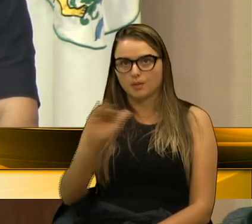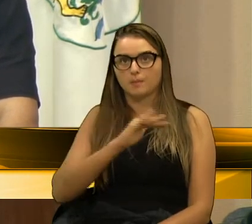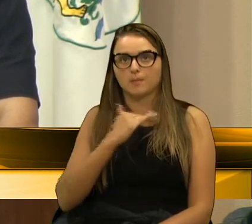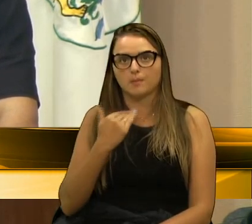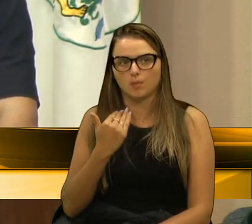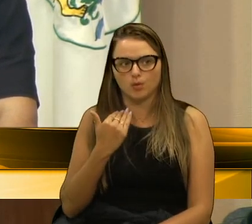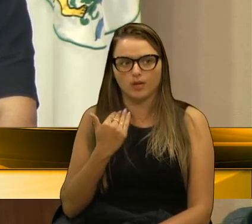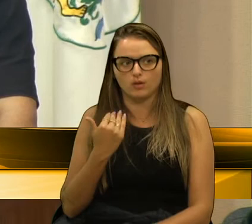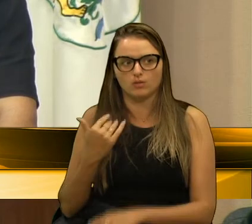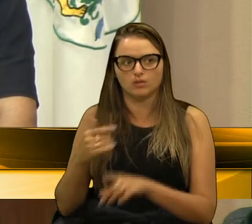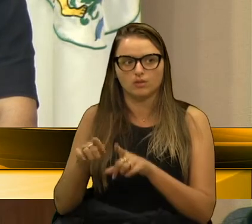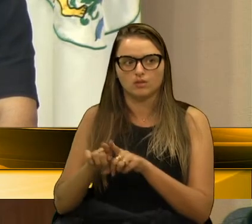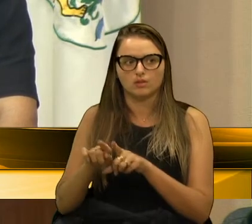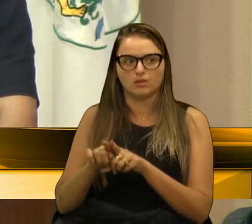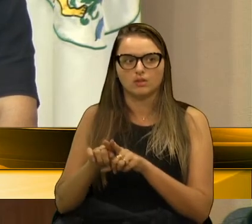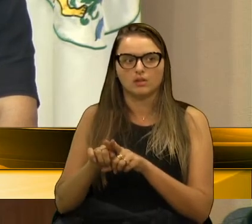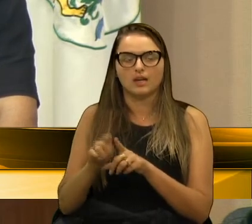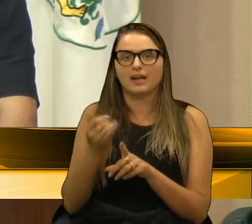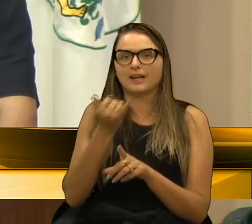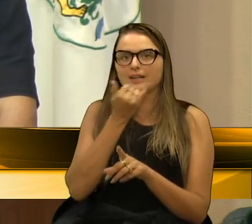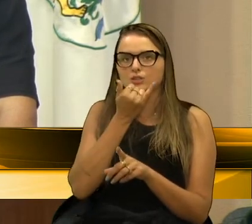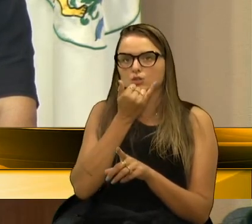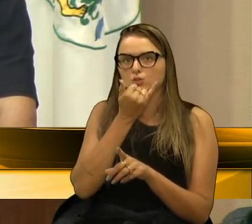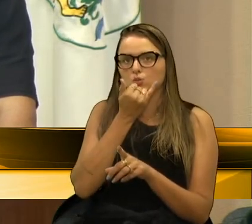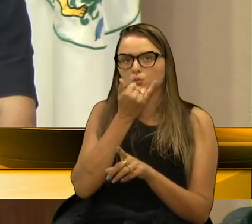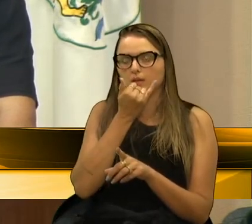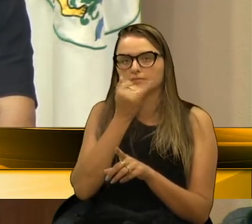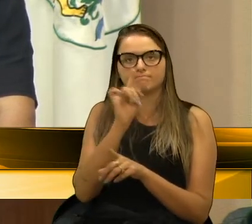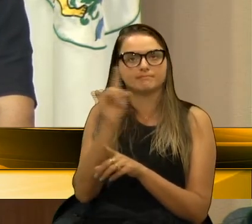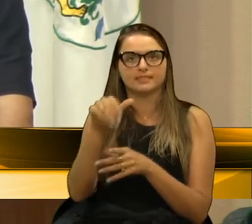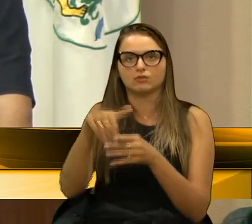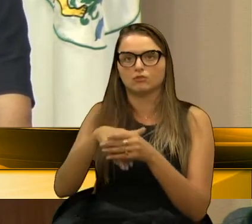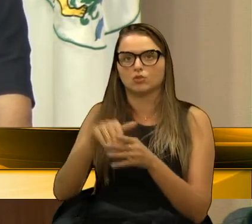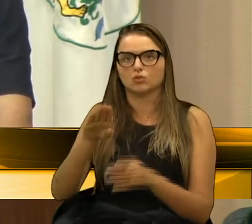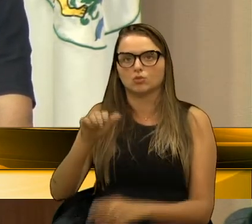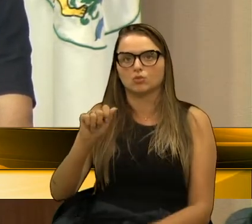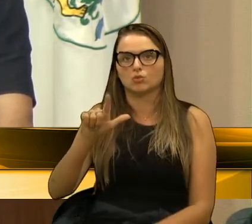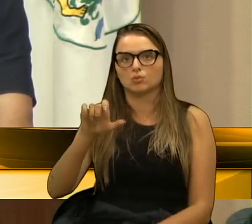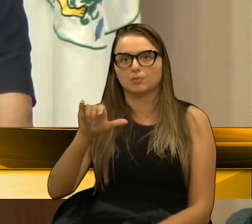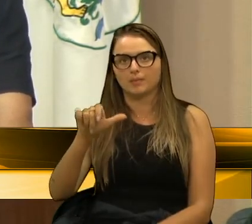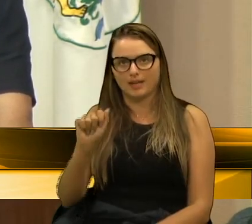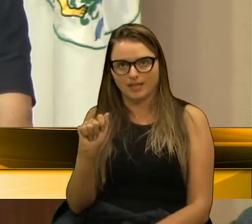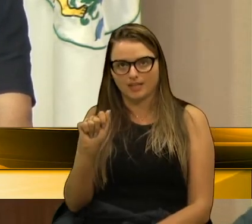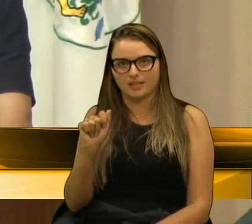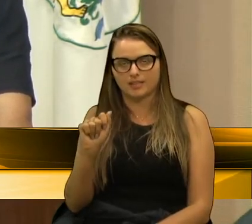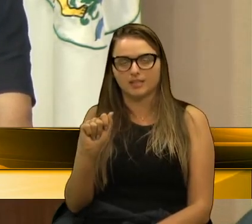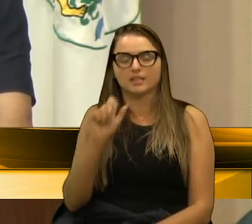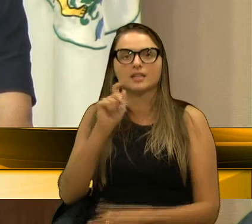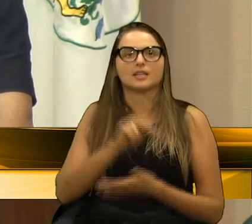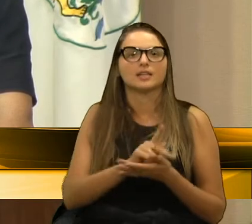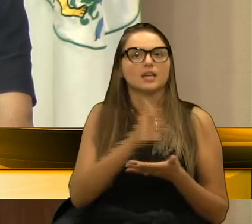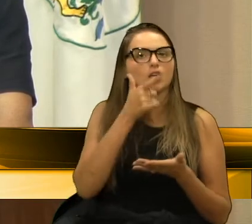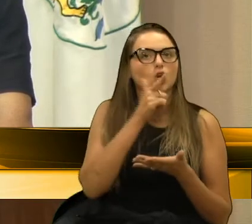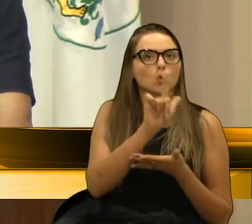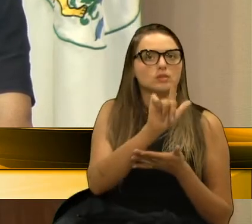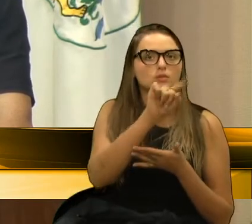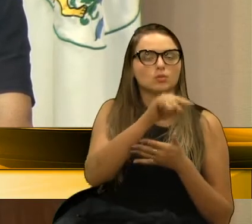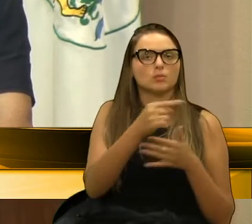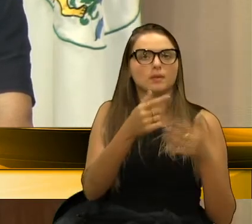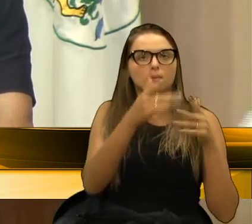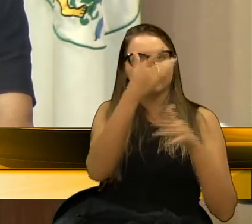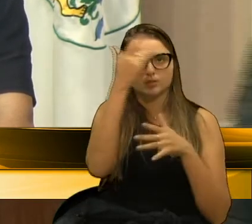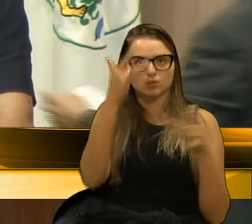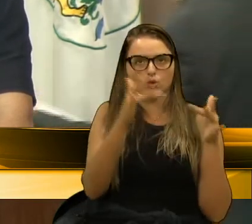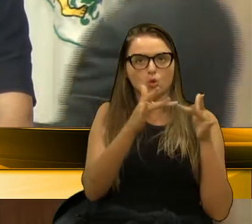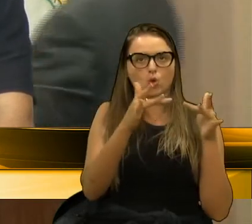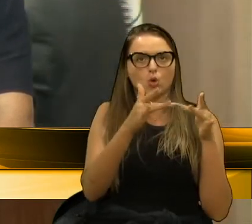E quanto a dizer, vereadora Denise, que o governo Bolsonaro